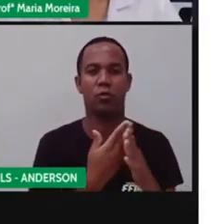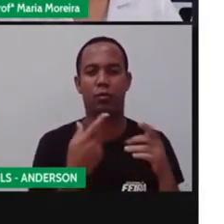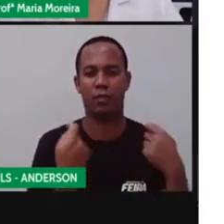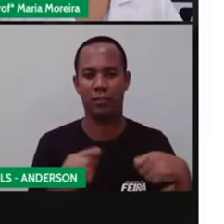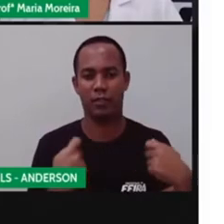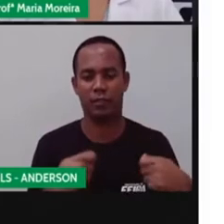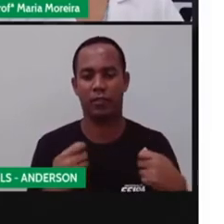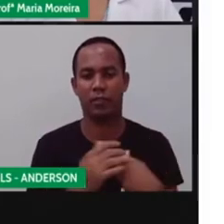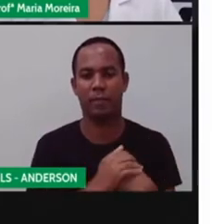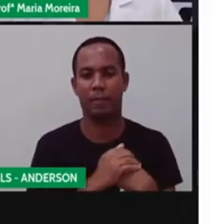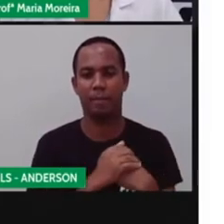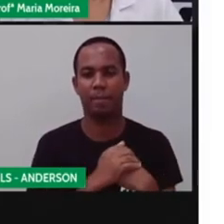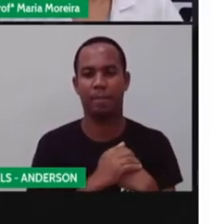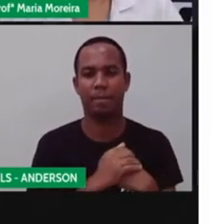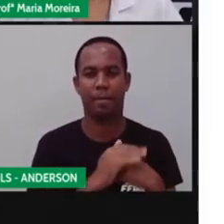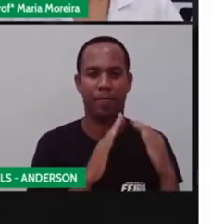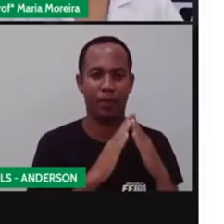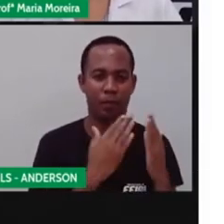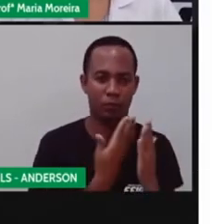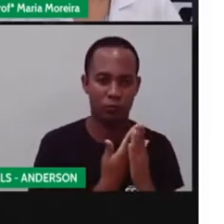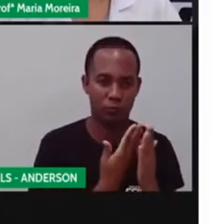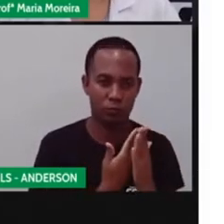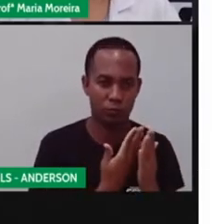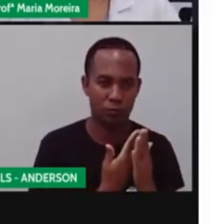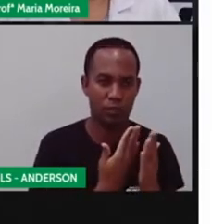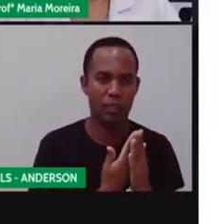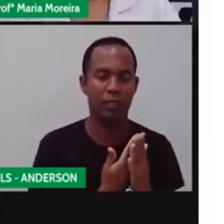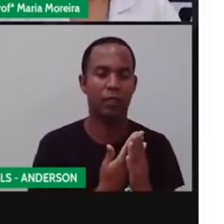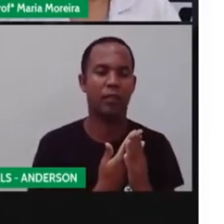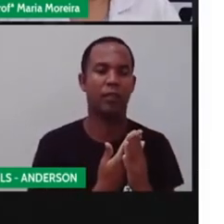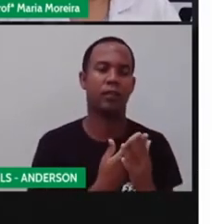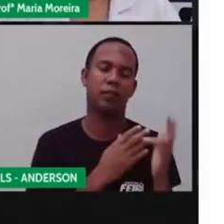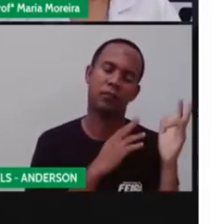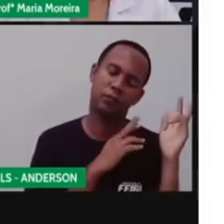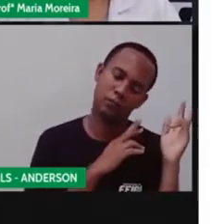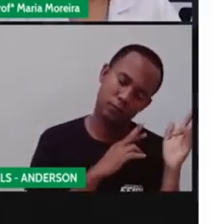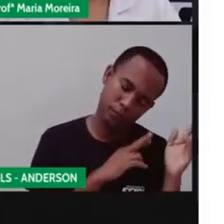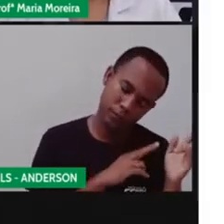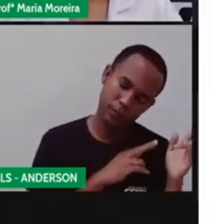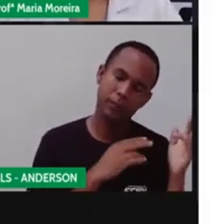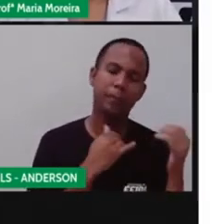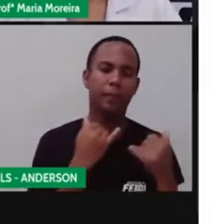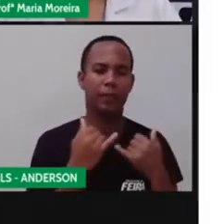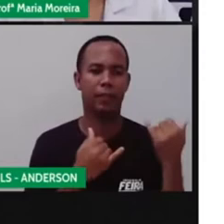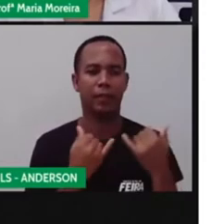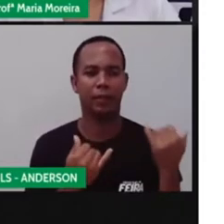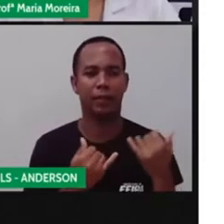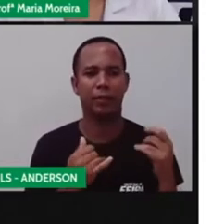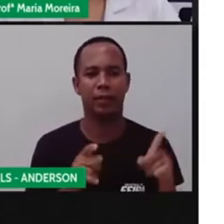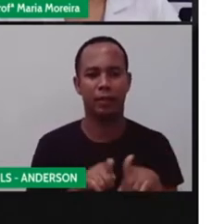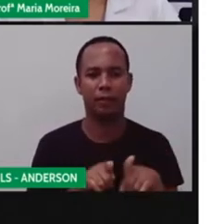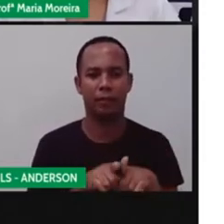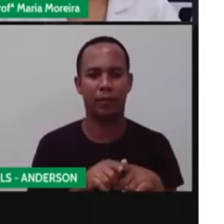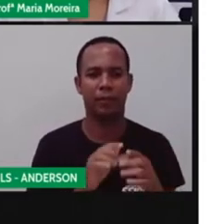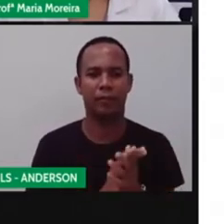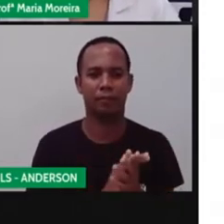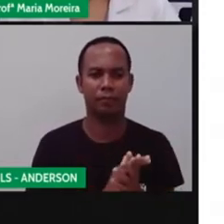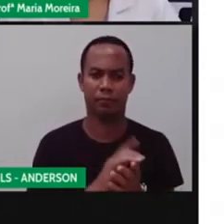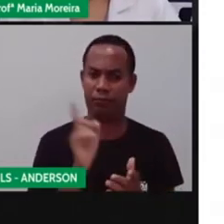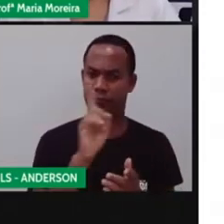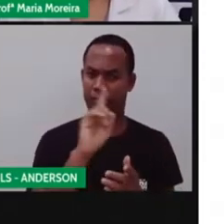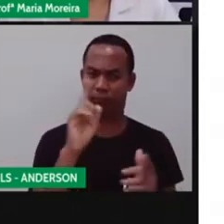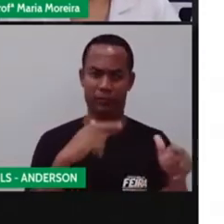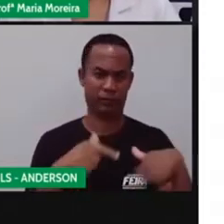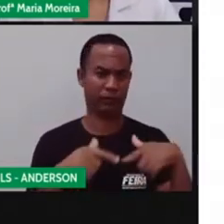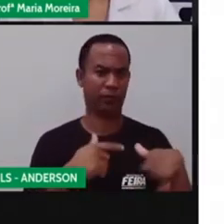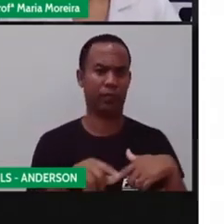a gente. Então, estudar, descansar e brincar, né? Trabalhar, não. A criança,